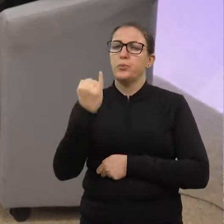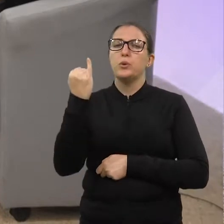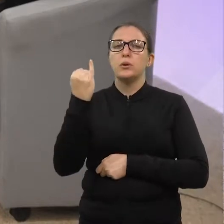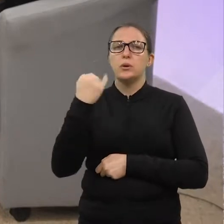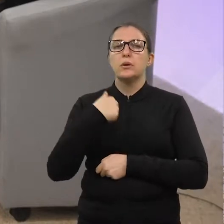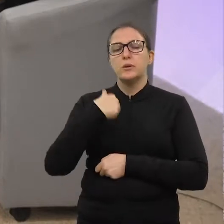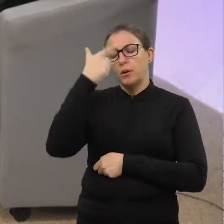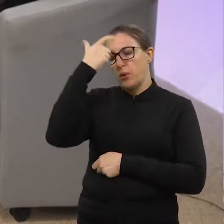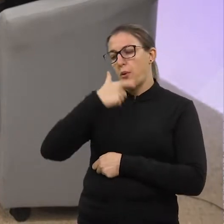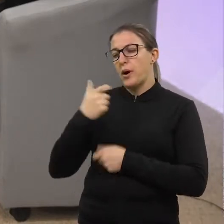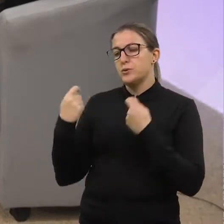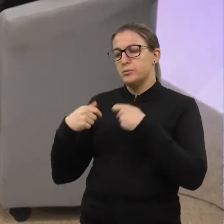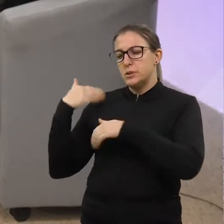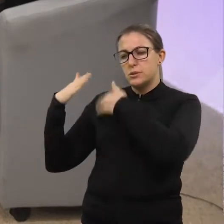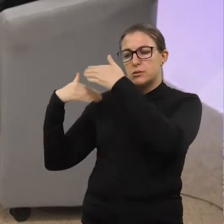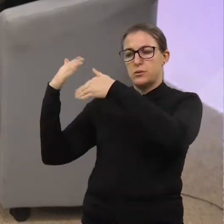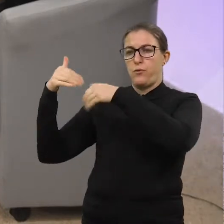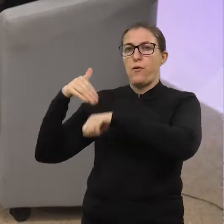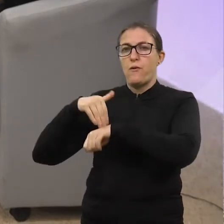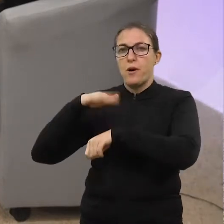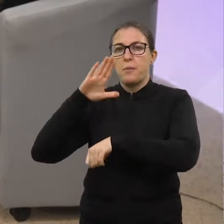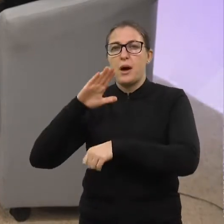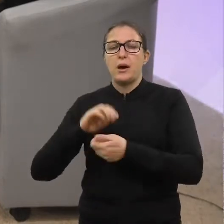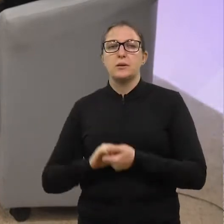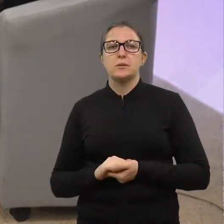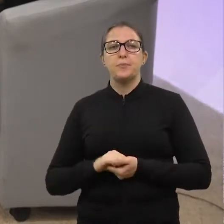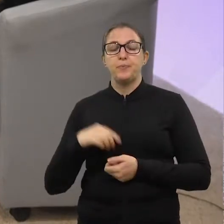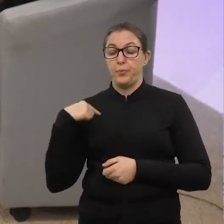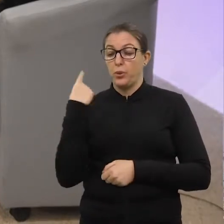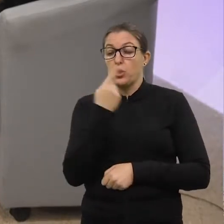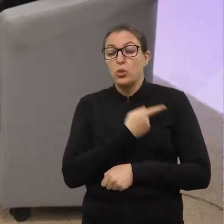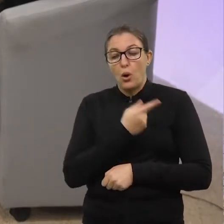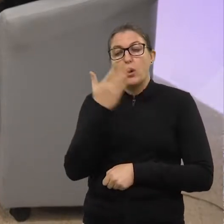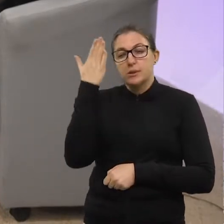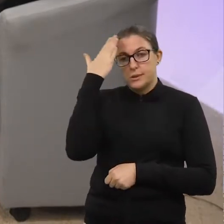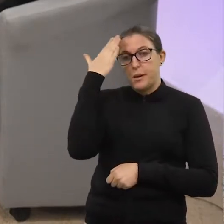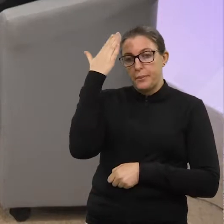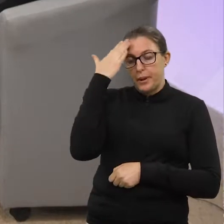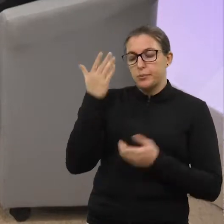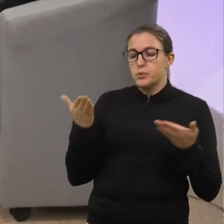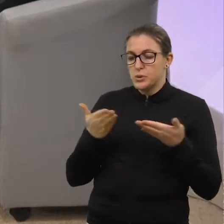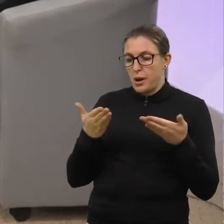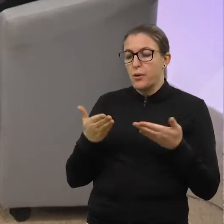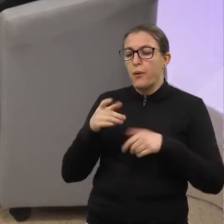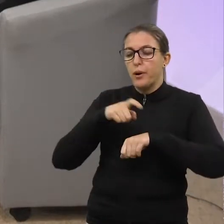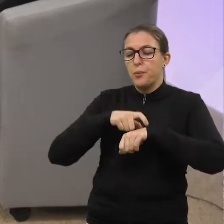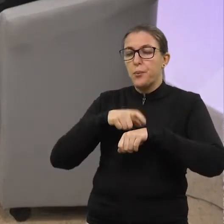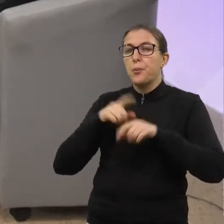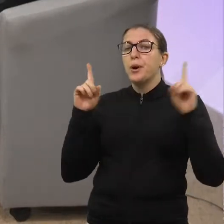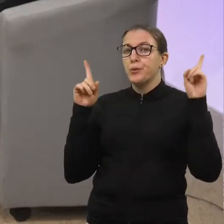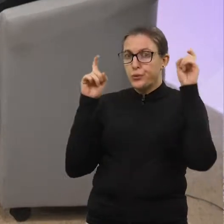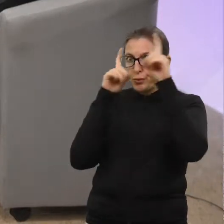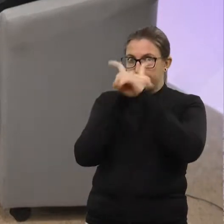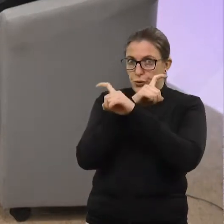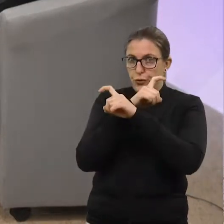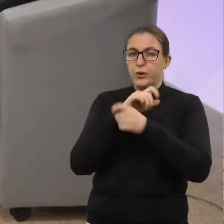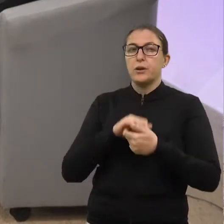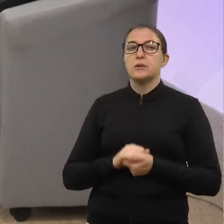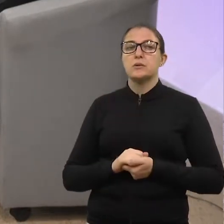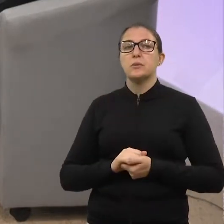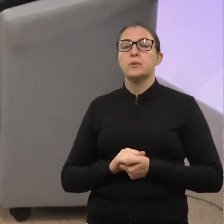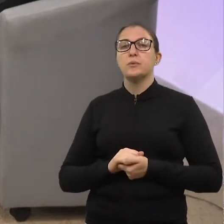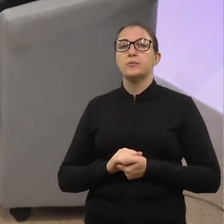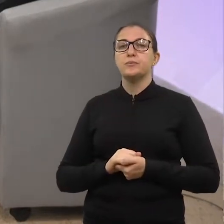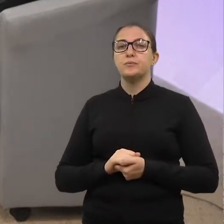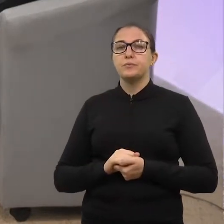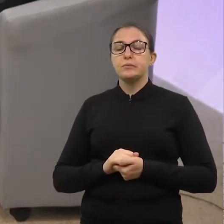deve crescer cada vez mais. A gente sabe, eu já vou te perguntar de imediato, que nós